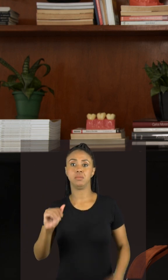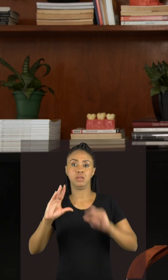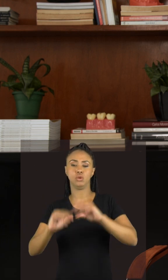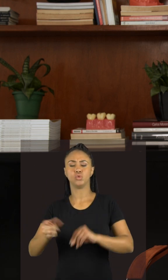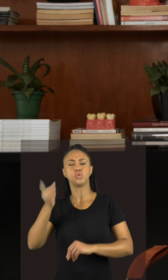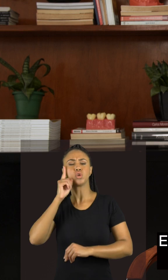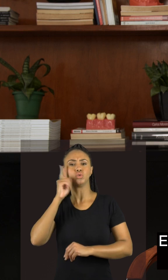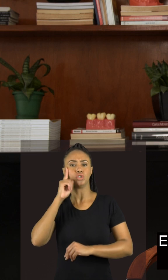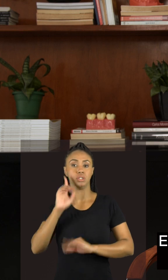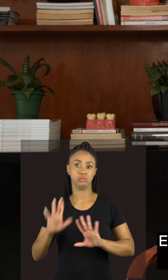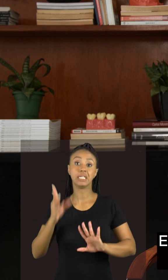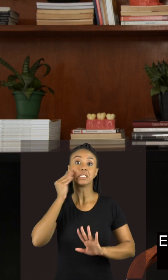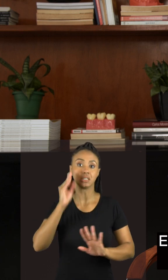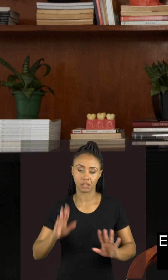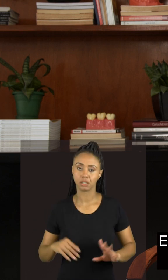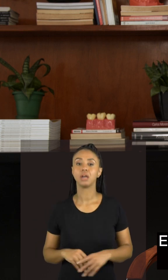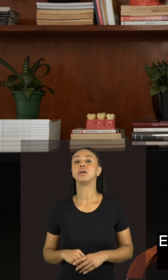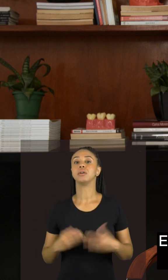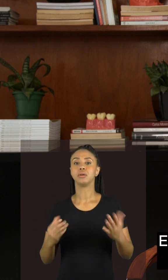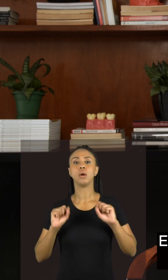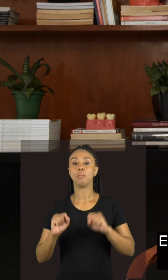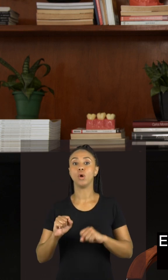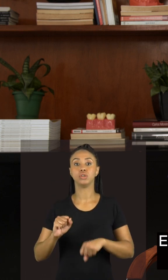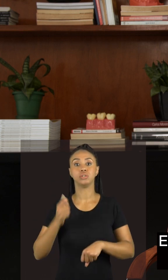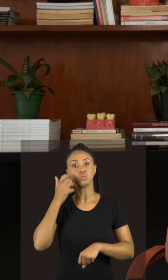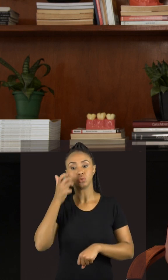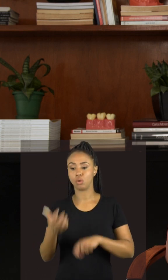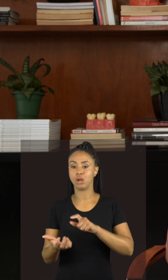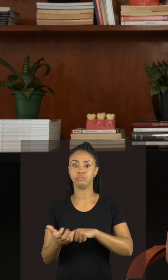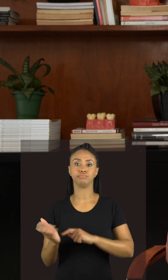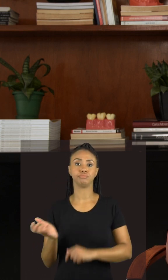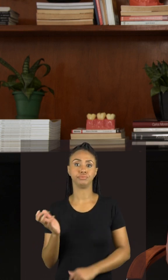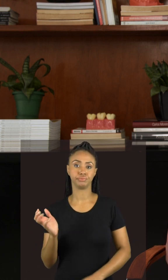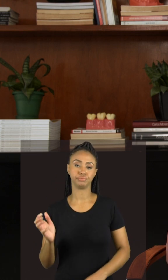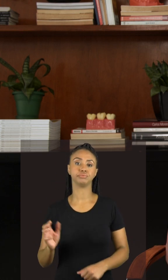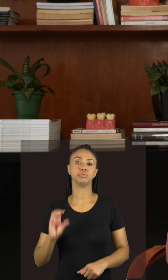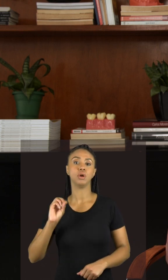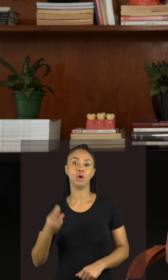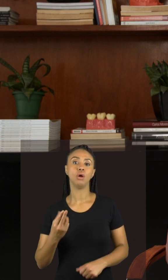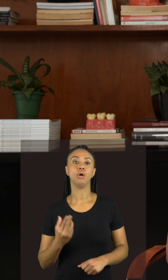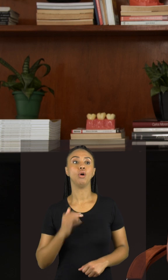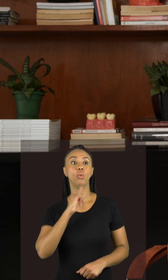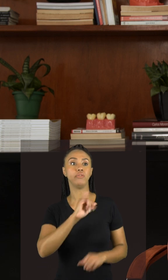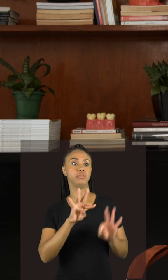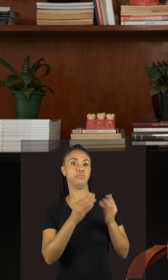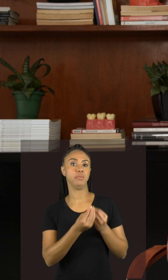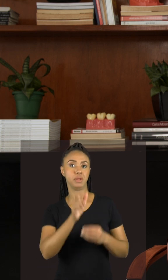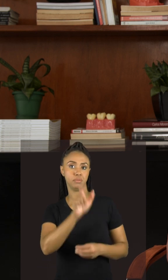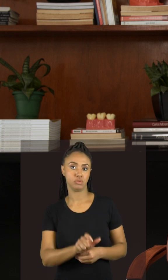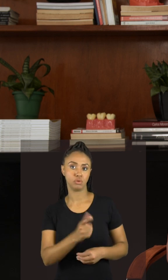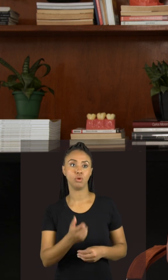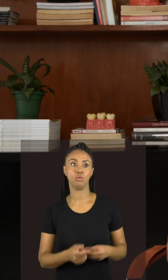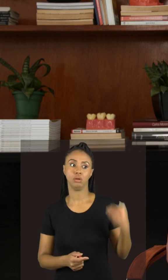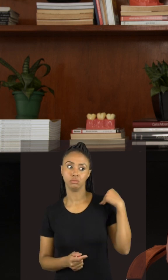as noites então vocês podem colocar isso em algum despertador no celular pode avisar algum familiar para lembrar